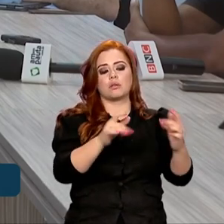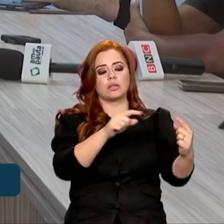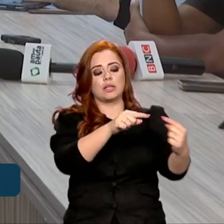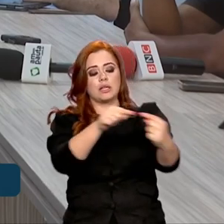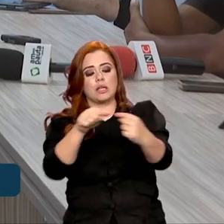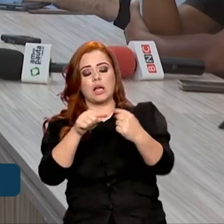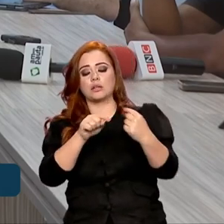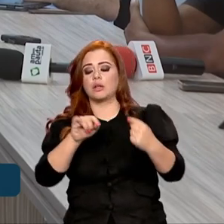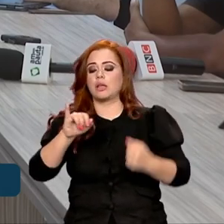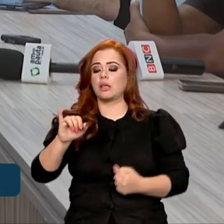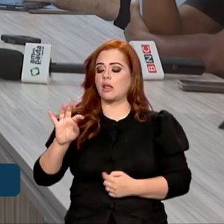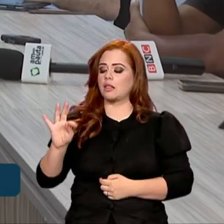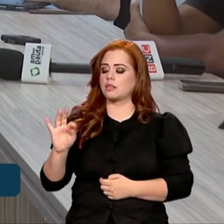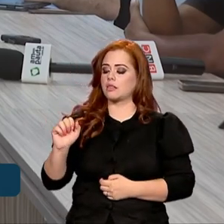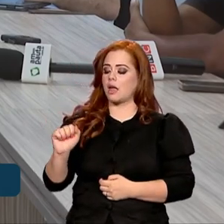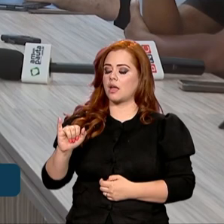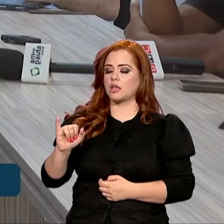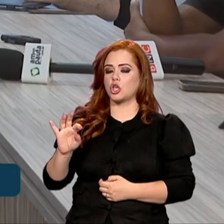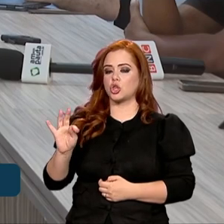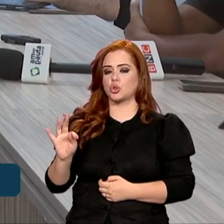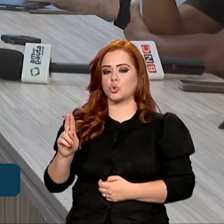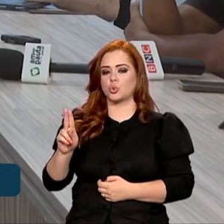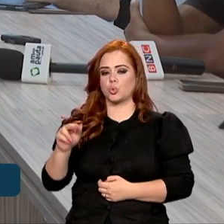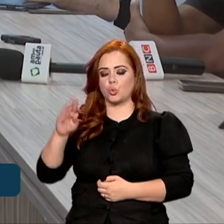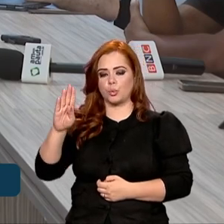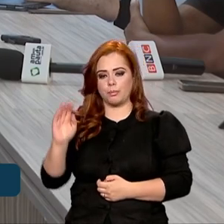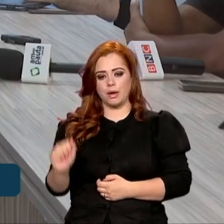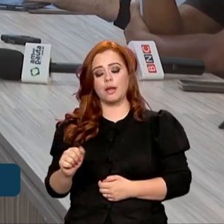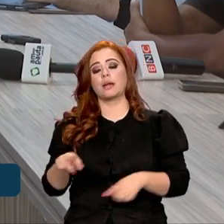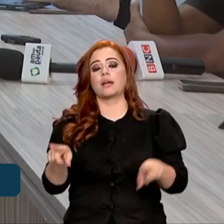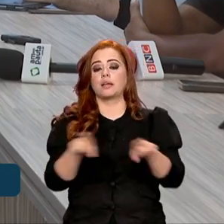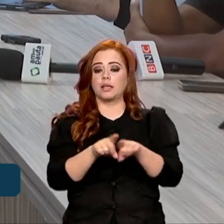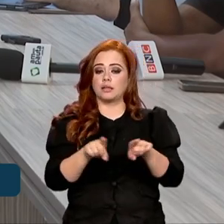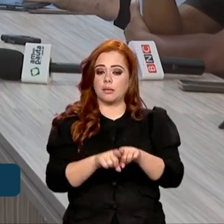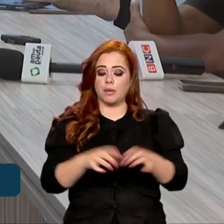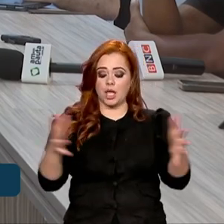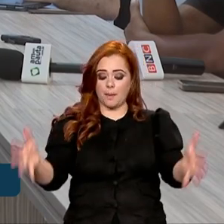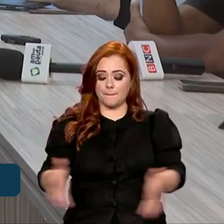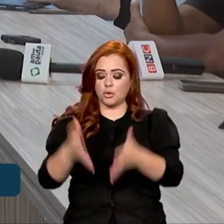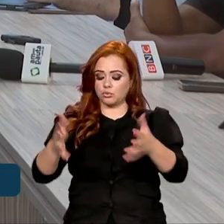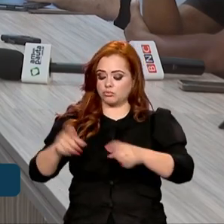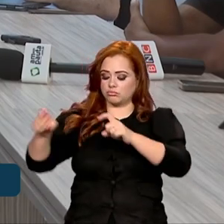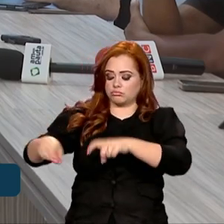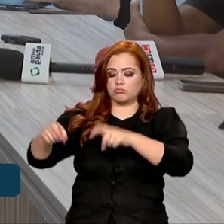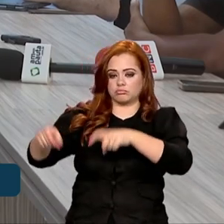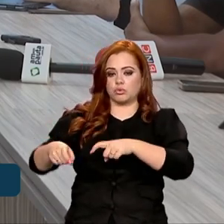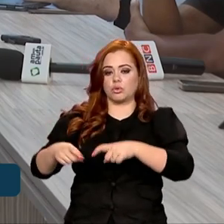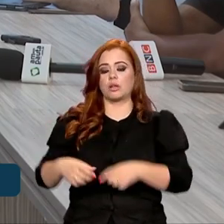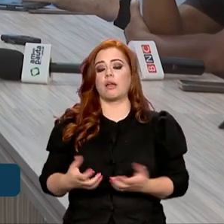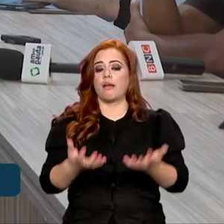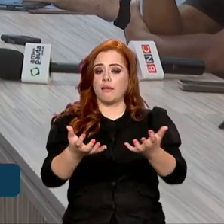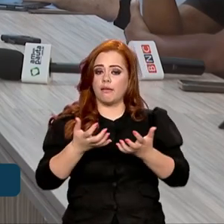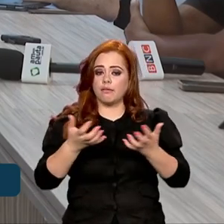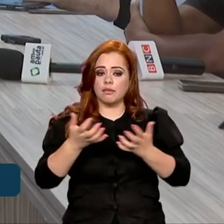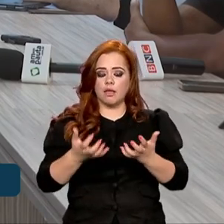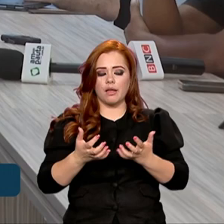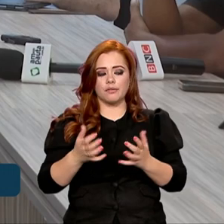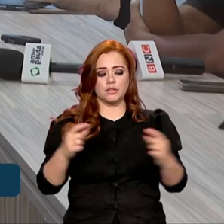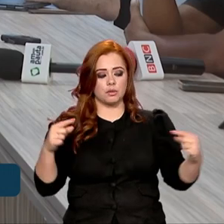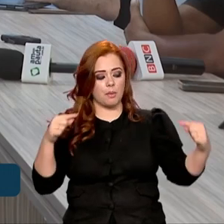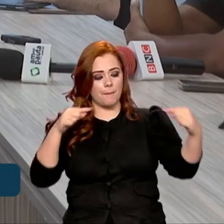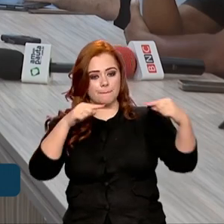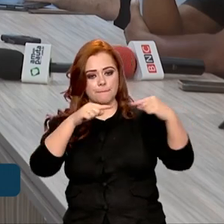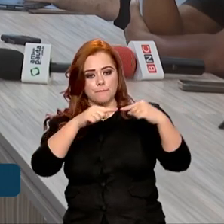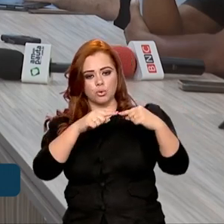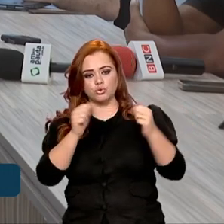que é outra cidade produtora, também aqui do oeste do Pará, e que ele pretende fazer essa ligação com Parintins para